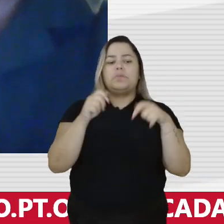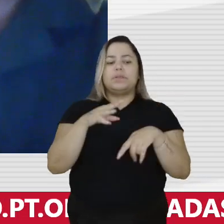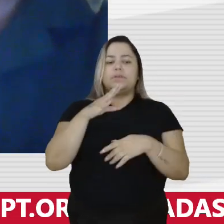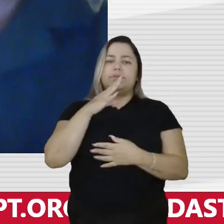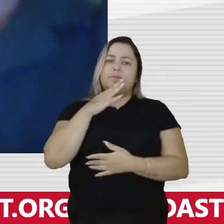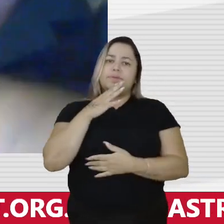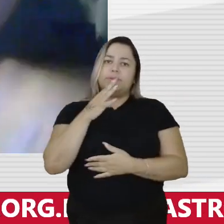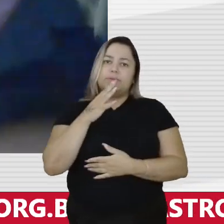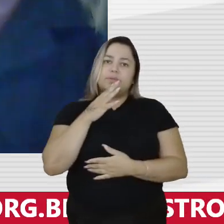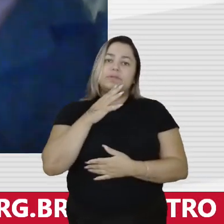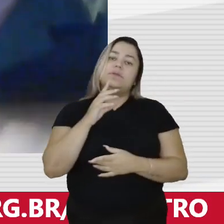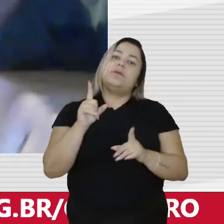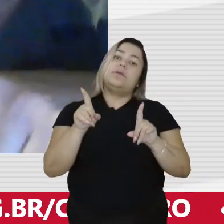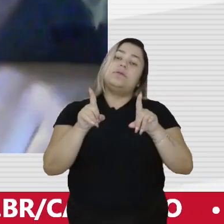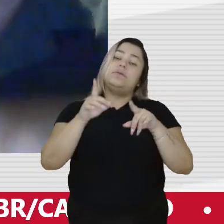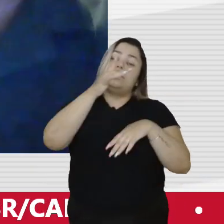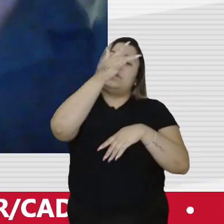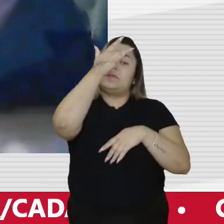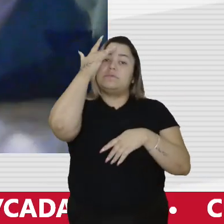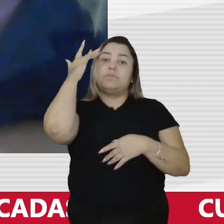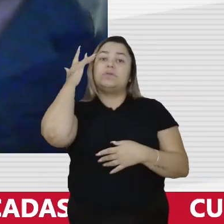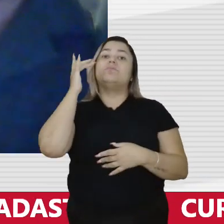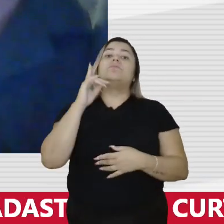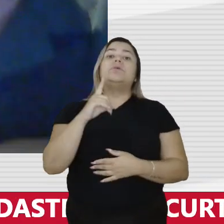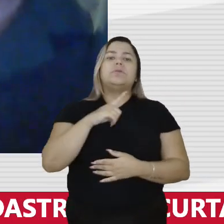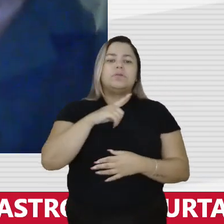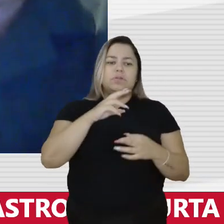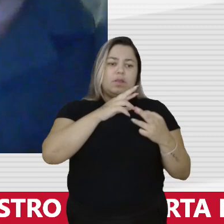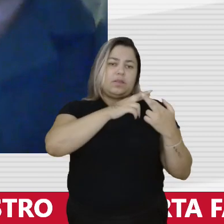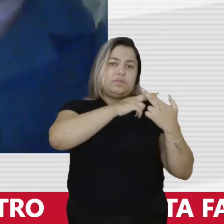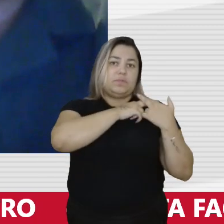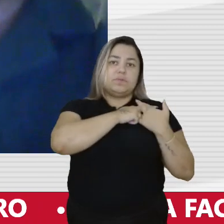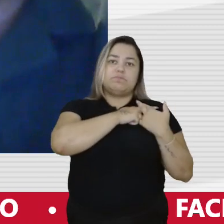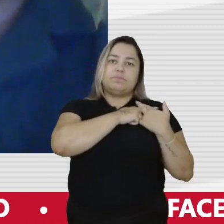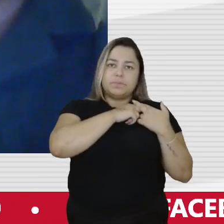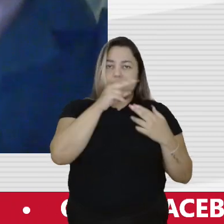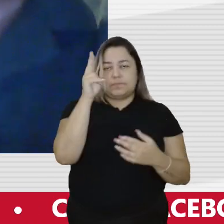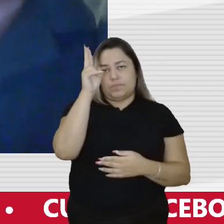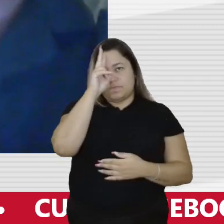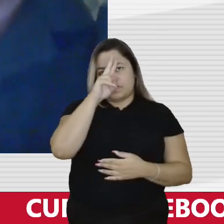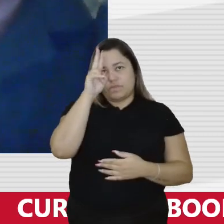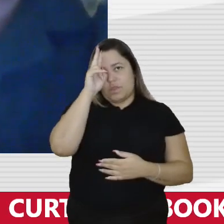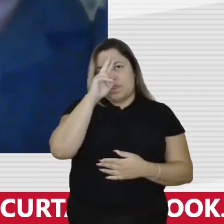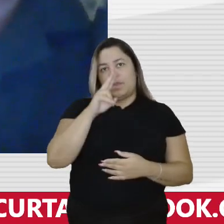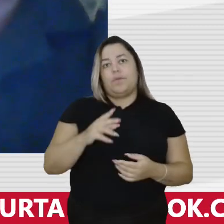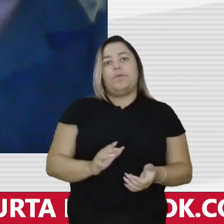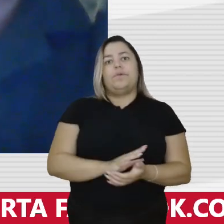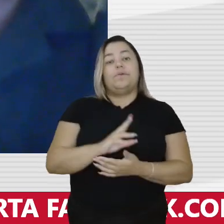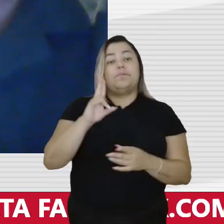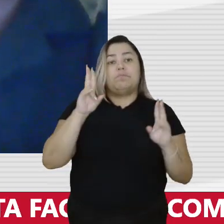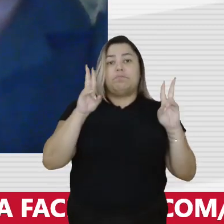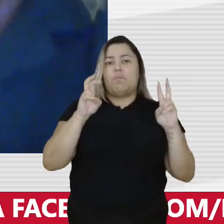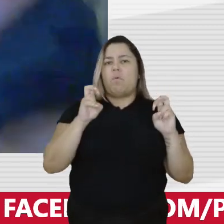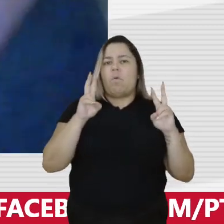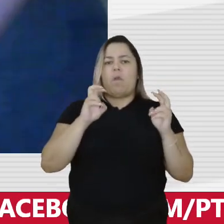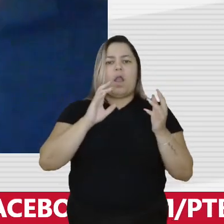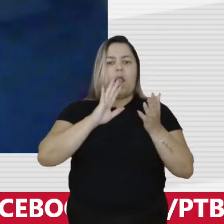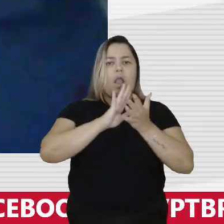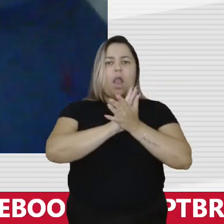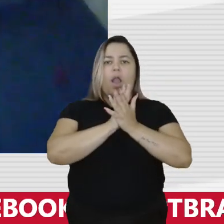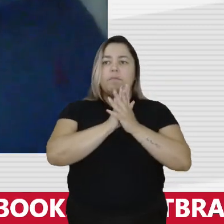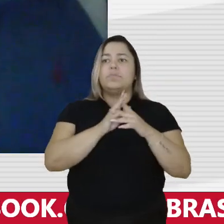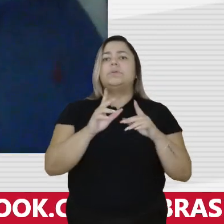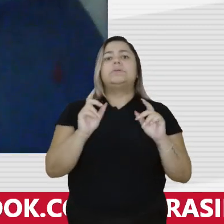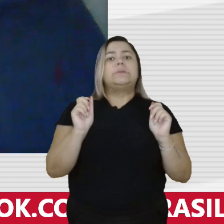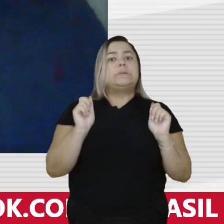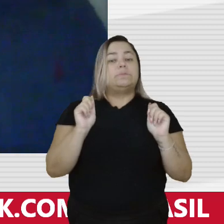e as pessoas têm que tomar responsabilidade histórica sobre os seus abusos. E isso é